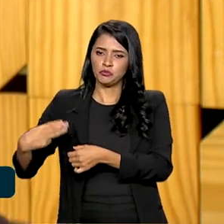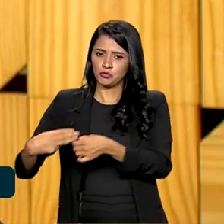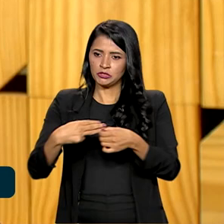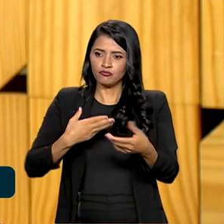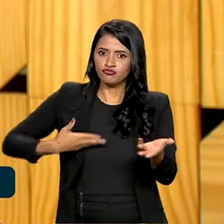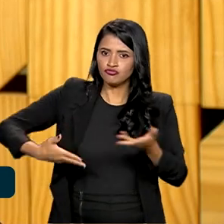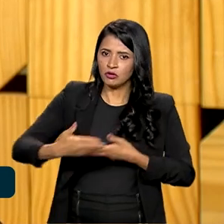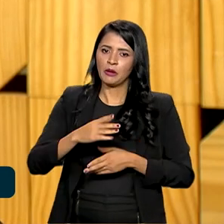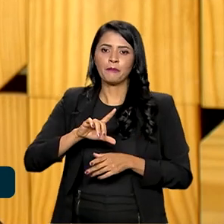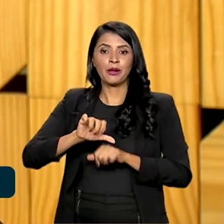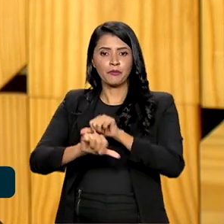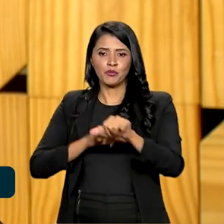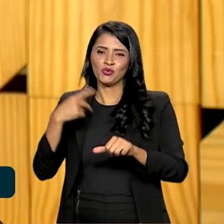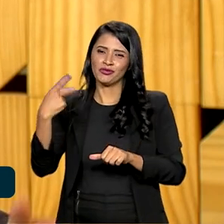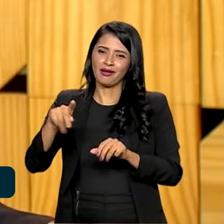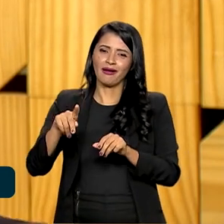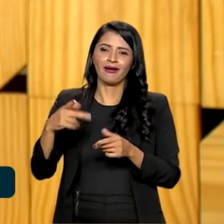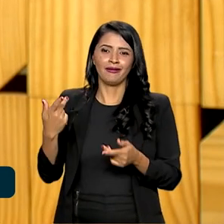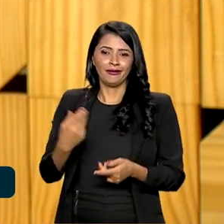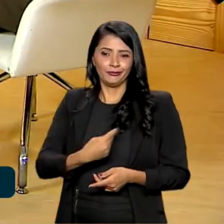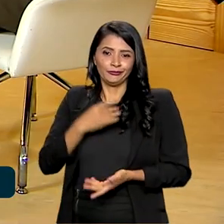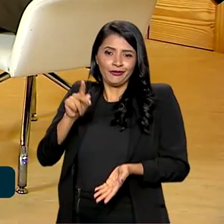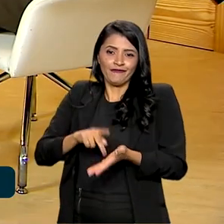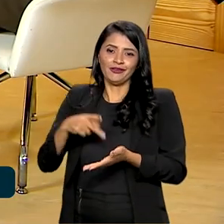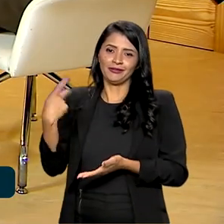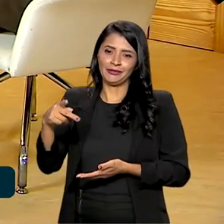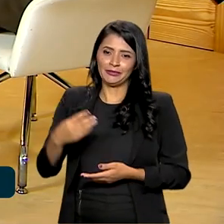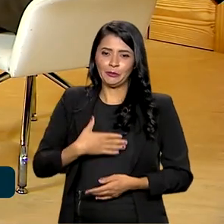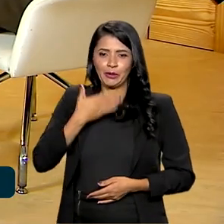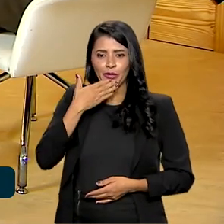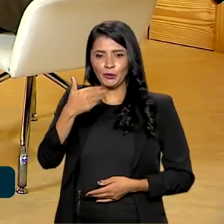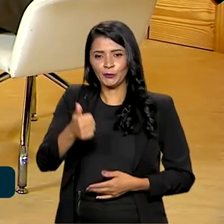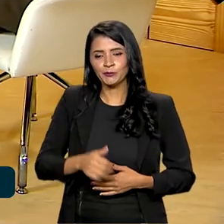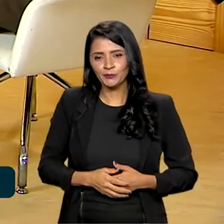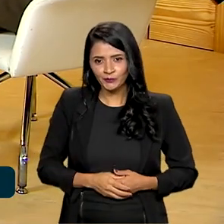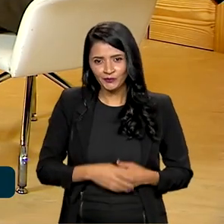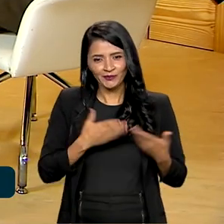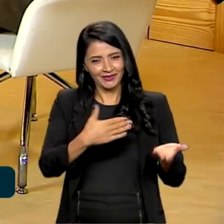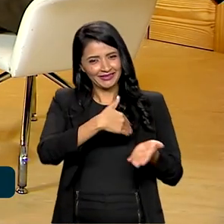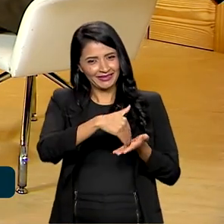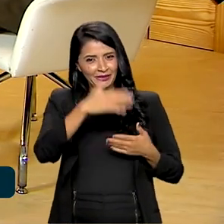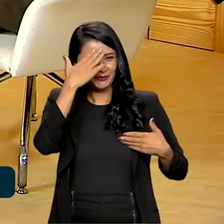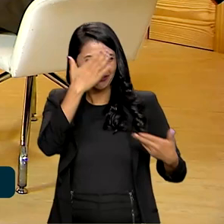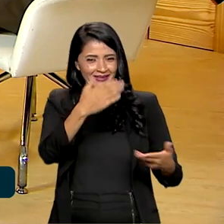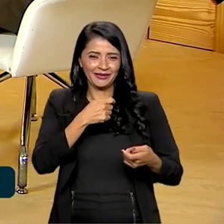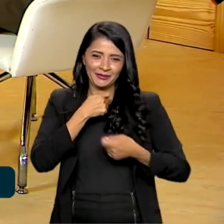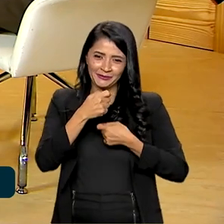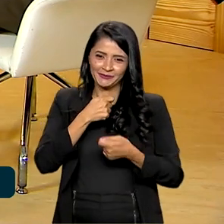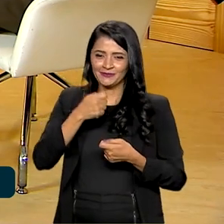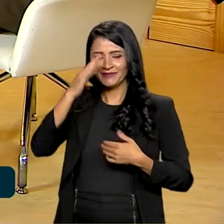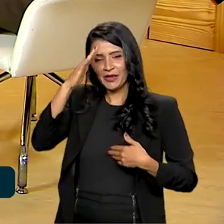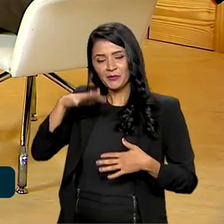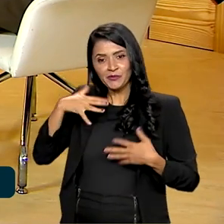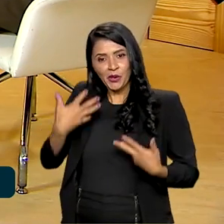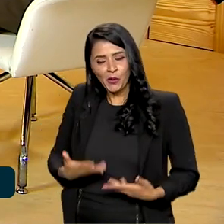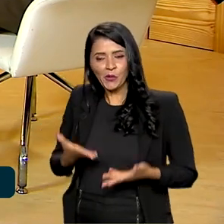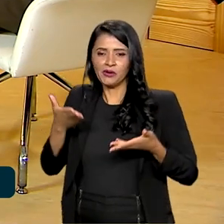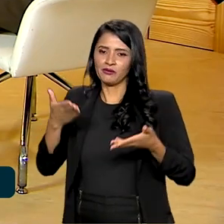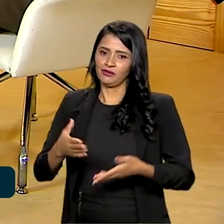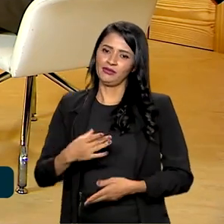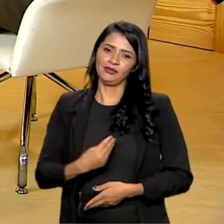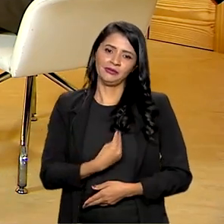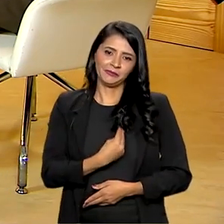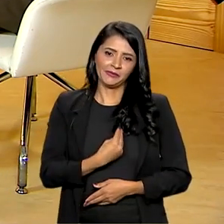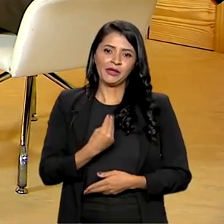para a gente mudar a realidade dos povos da pesca artesanal para melhor. Tá ótimo. Secretário Cristiano Ramalho, muito obrigado pela sua entrevista. É uma honra estar aqui, uma honra poder